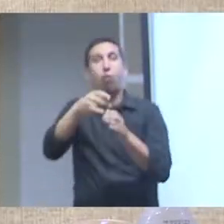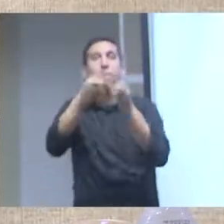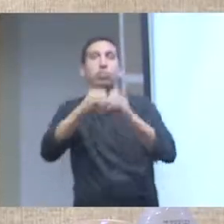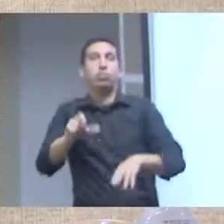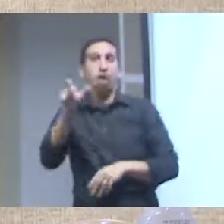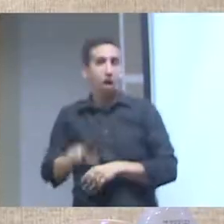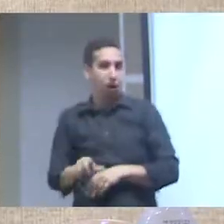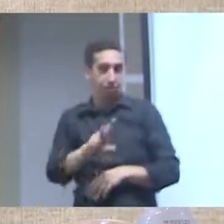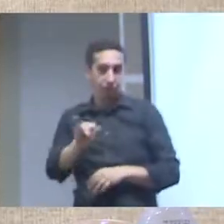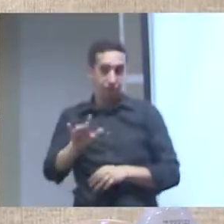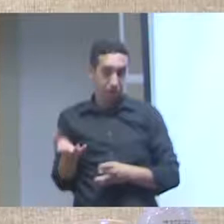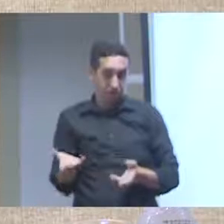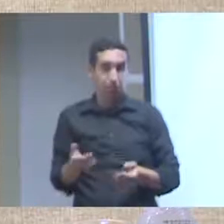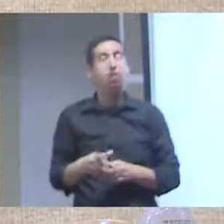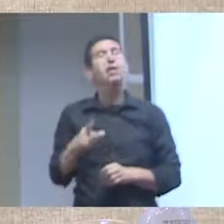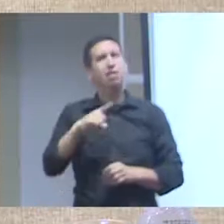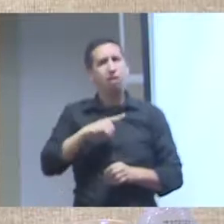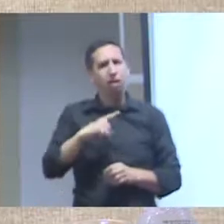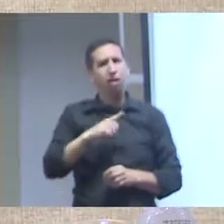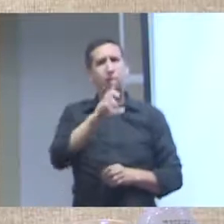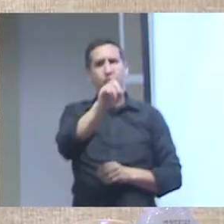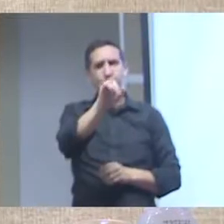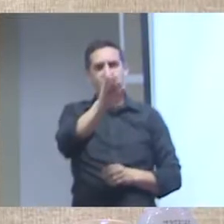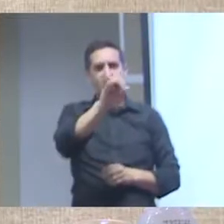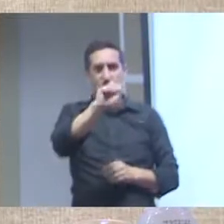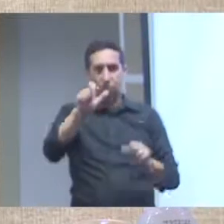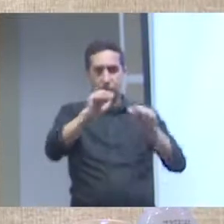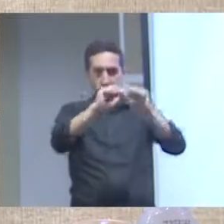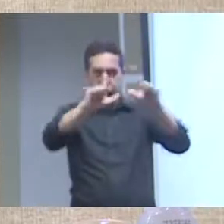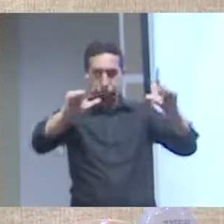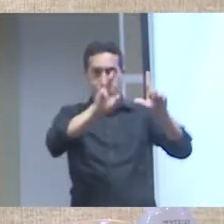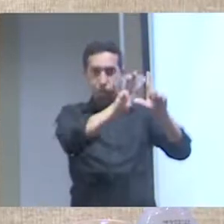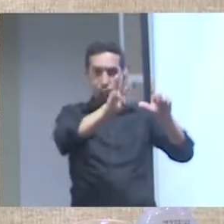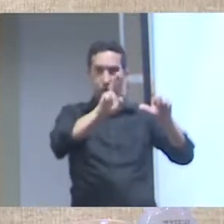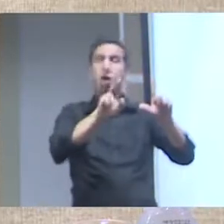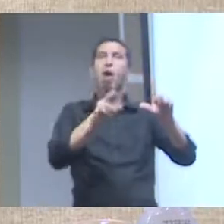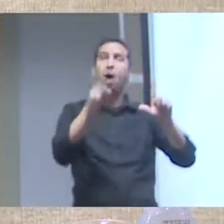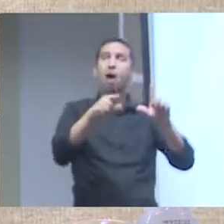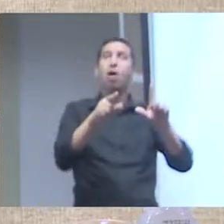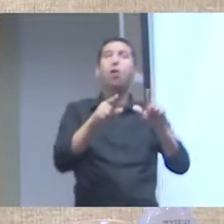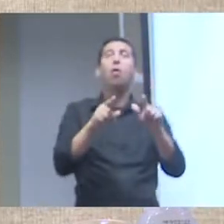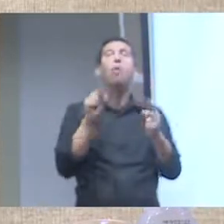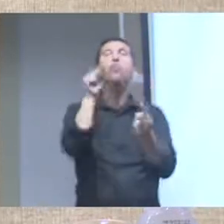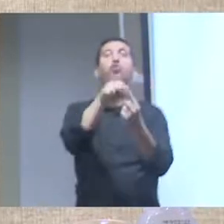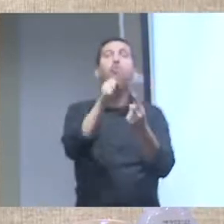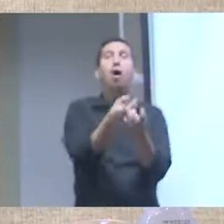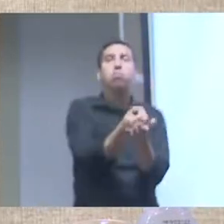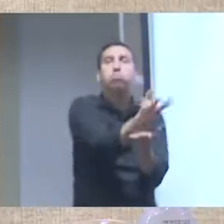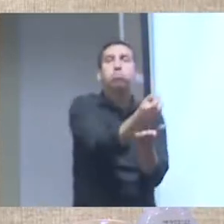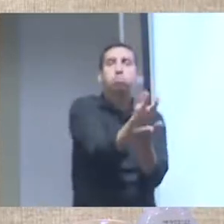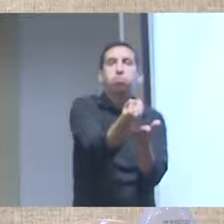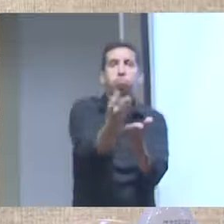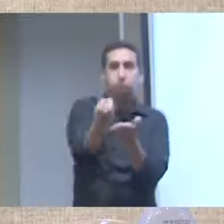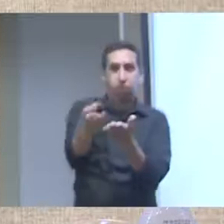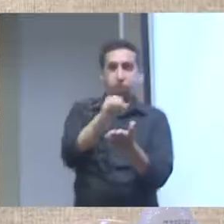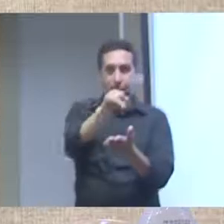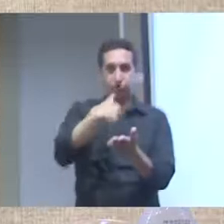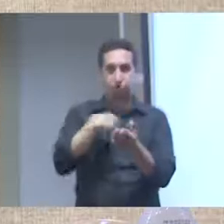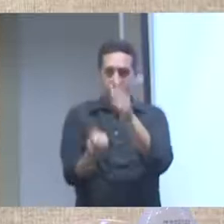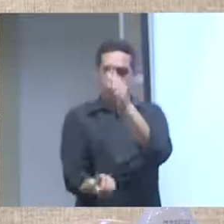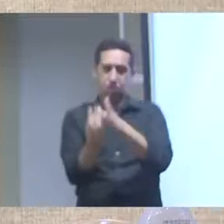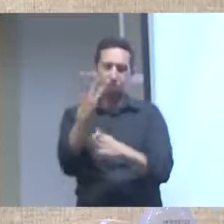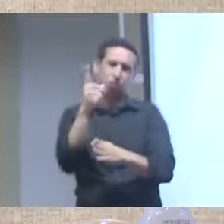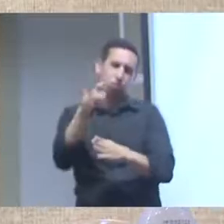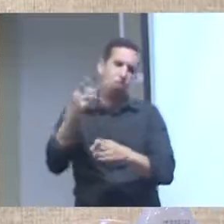geração dos digitais que a tendência é por compartilhar mas se você cria